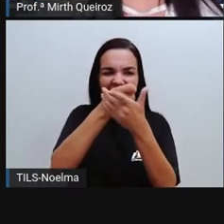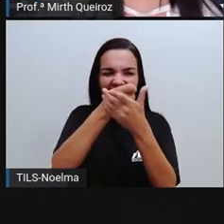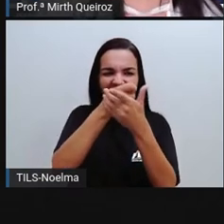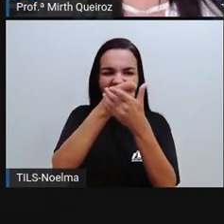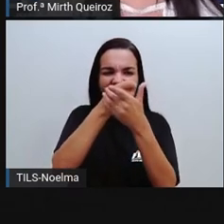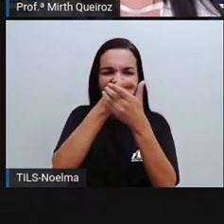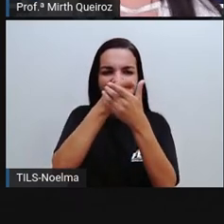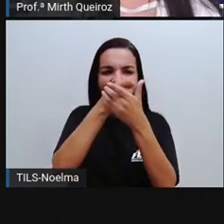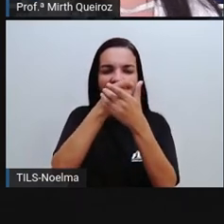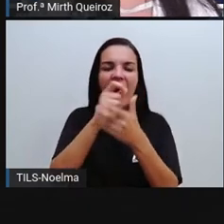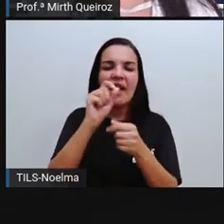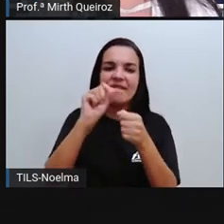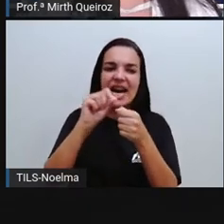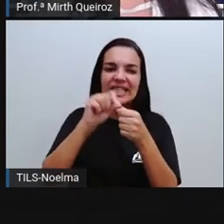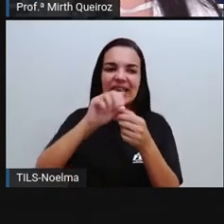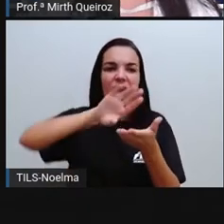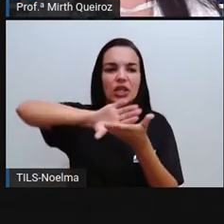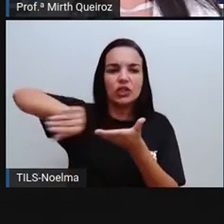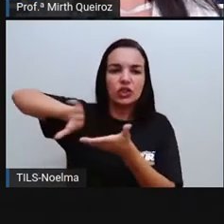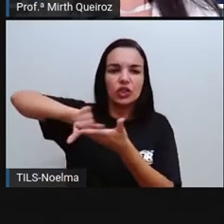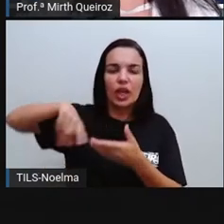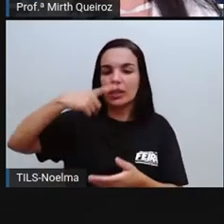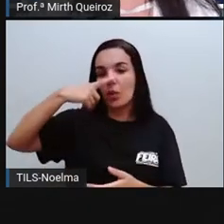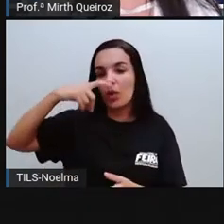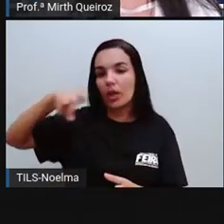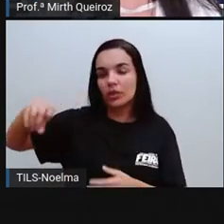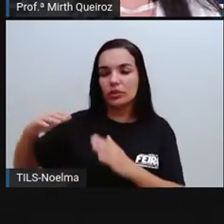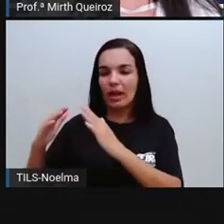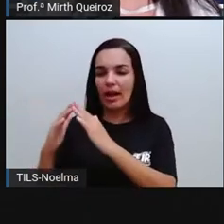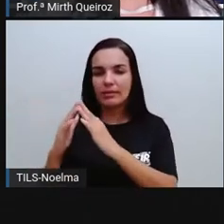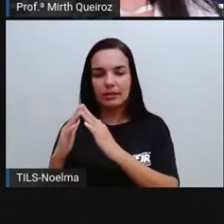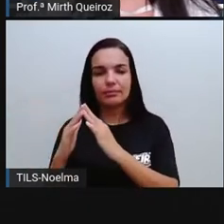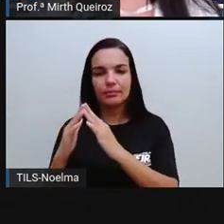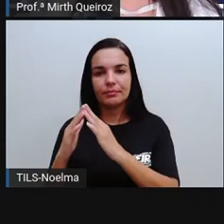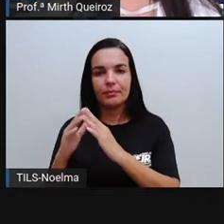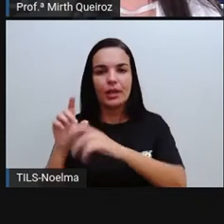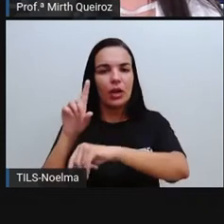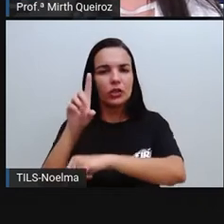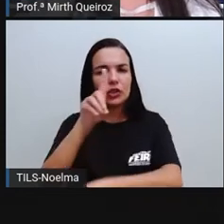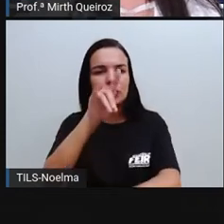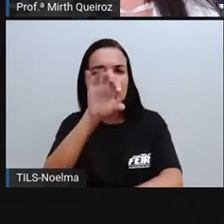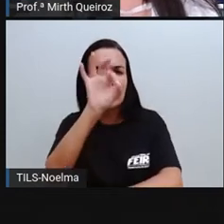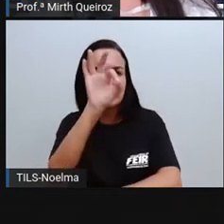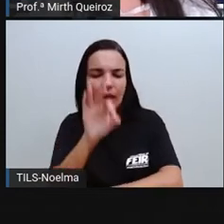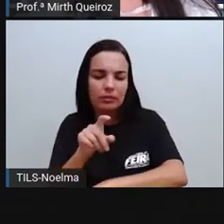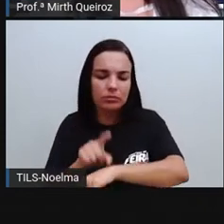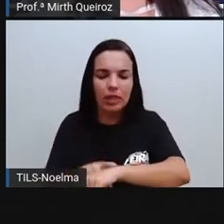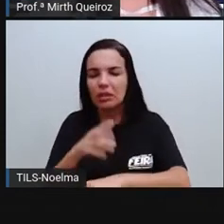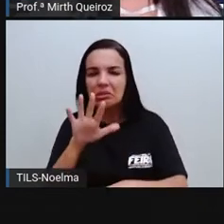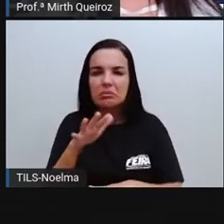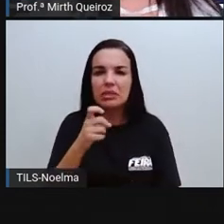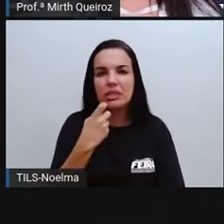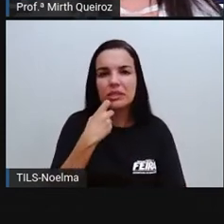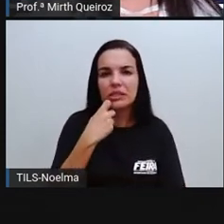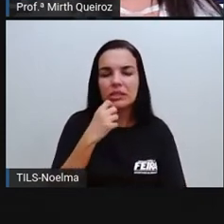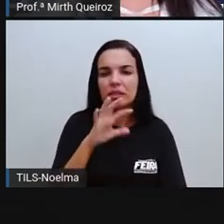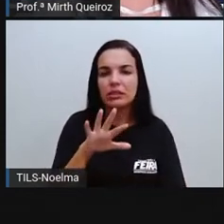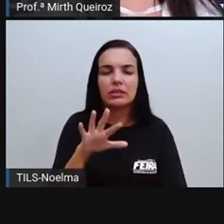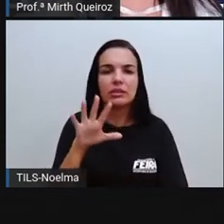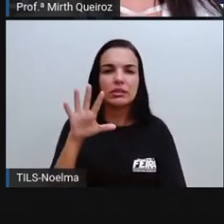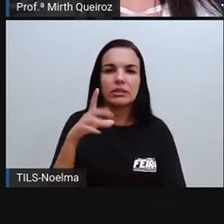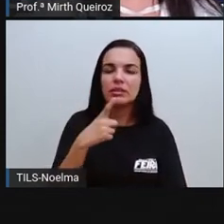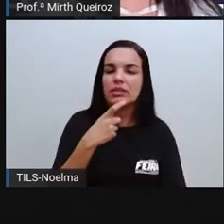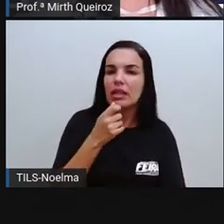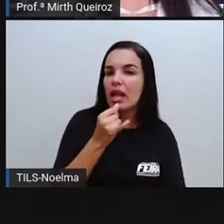Desse lixo das nossas residências. Geralmente, tem-se o dia em que passa-se esse carro do lixo que